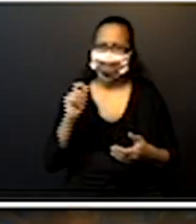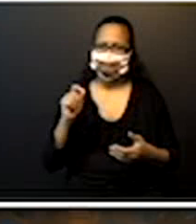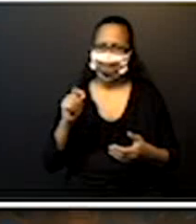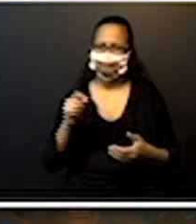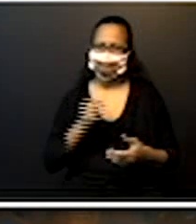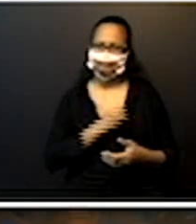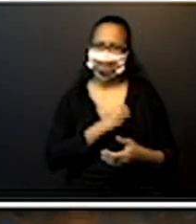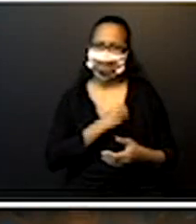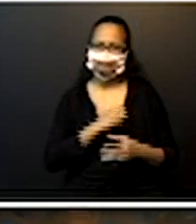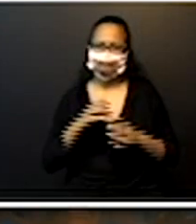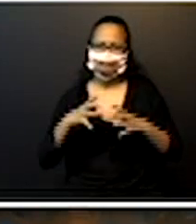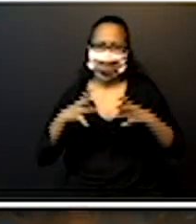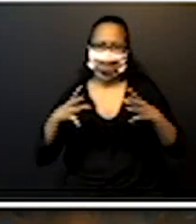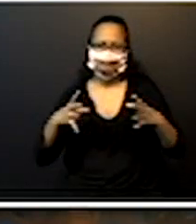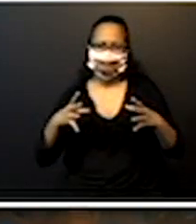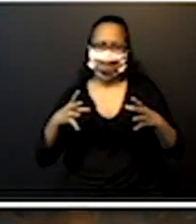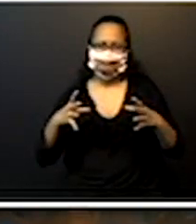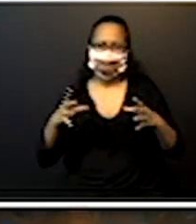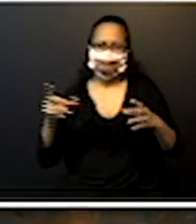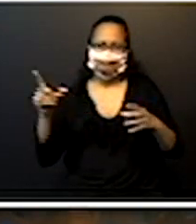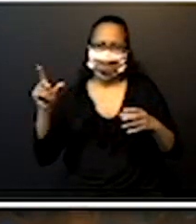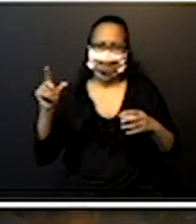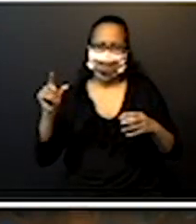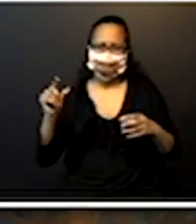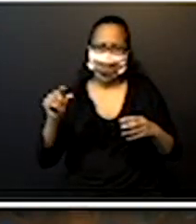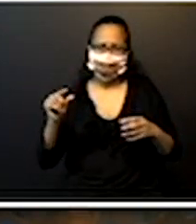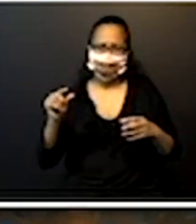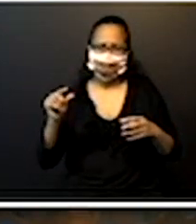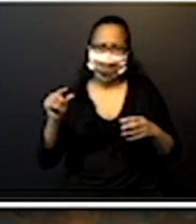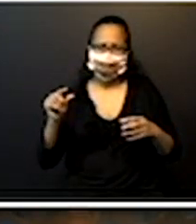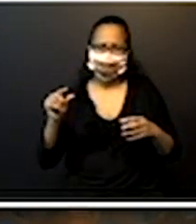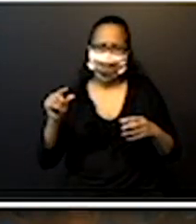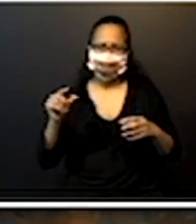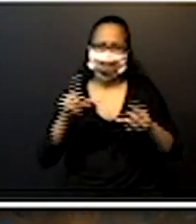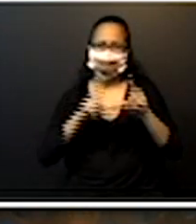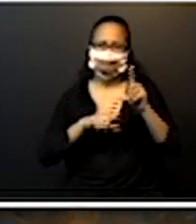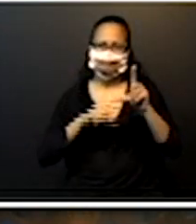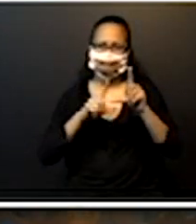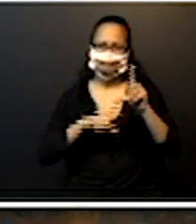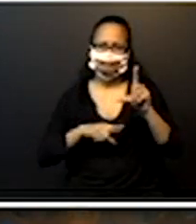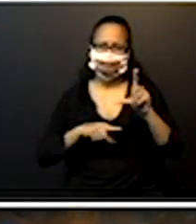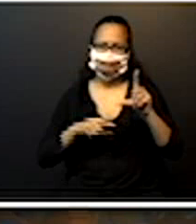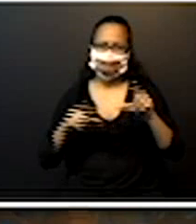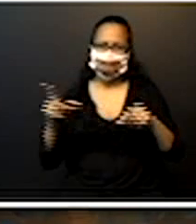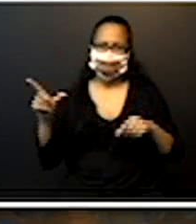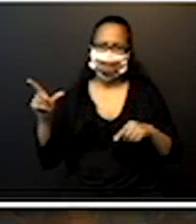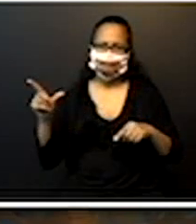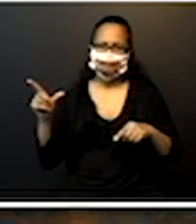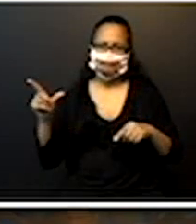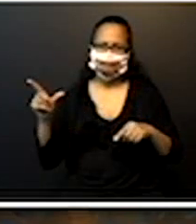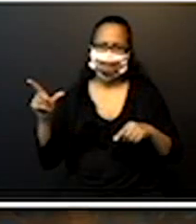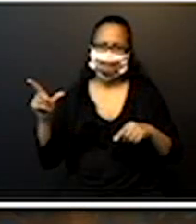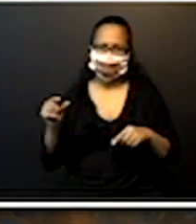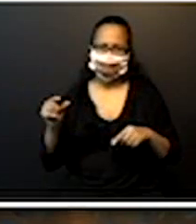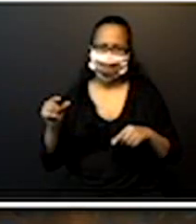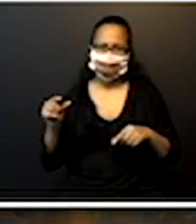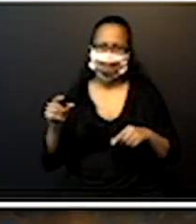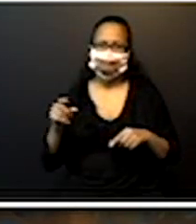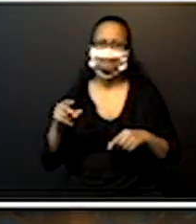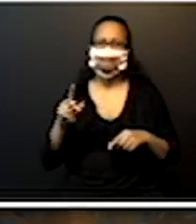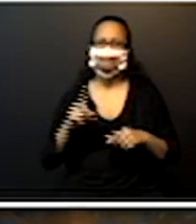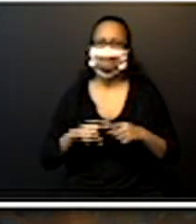menorzinho porque cabe. O espaço já é adequado, viu? Vamos caprichar nisso daí que as professoras vão ver.